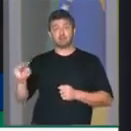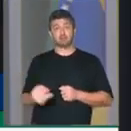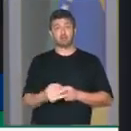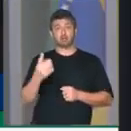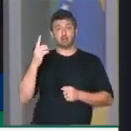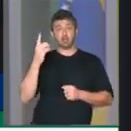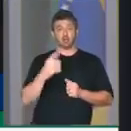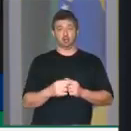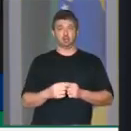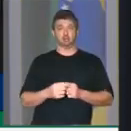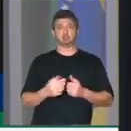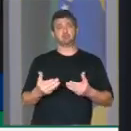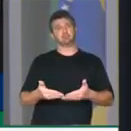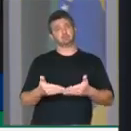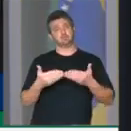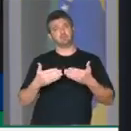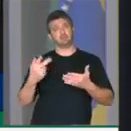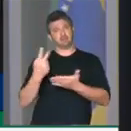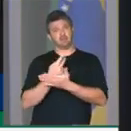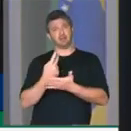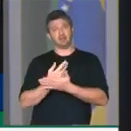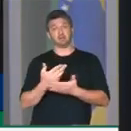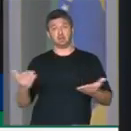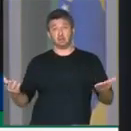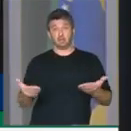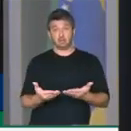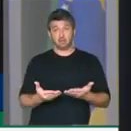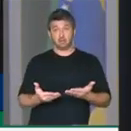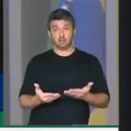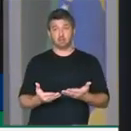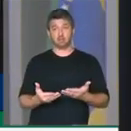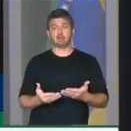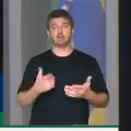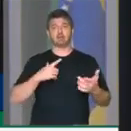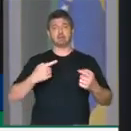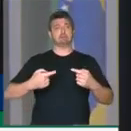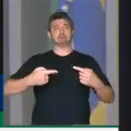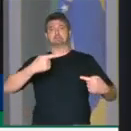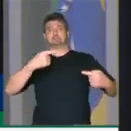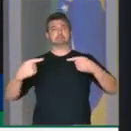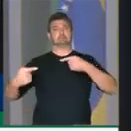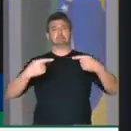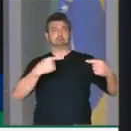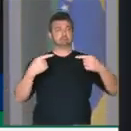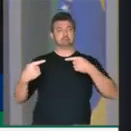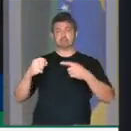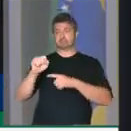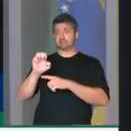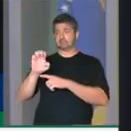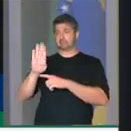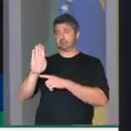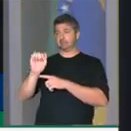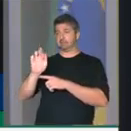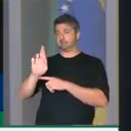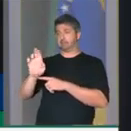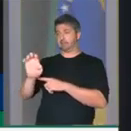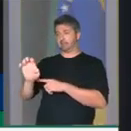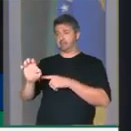dólares. Isso está errado. E agora começam a queda de braço entre o Sebrae e a Embratu.